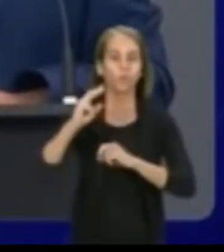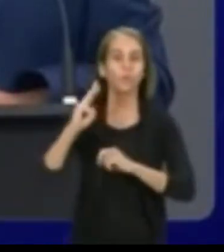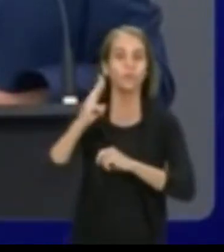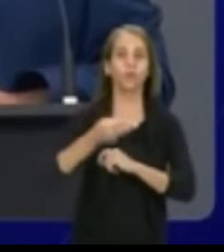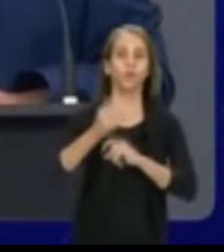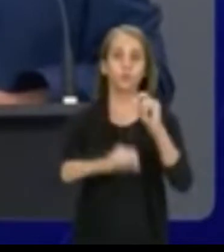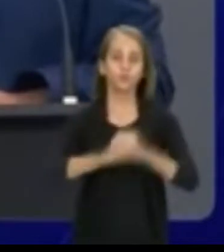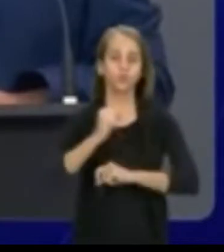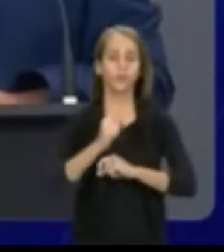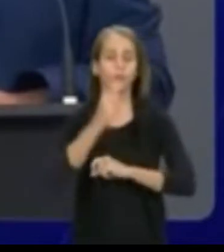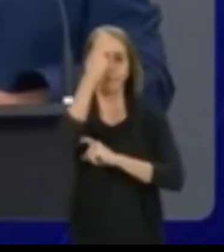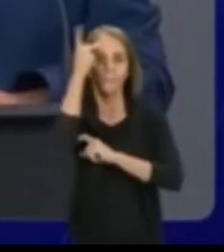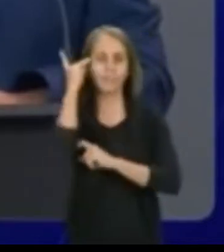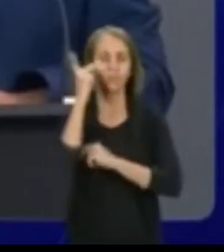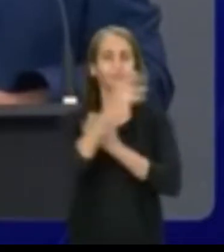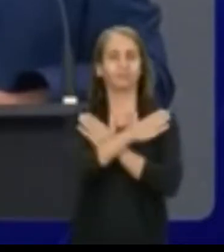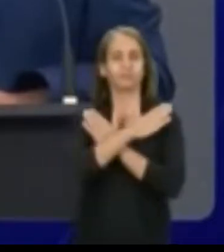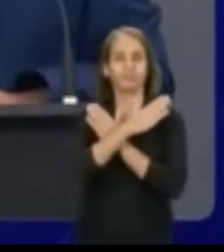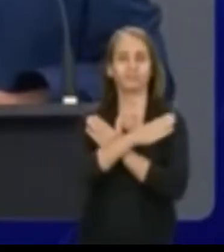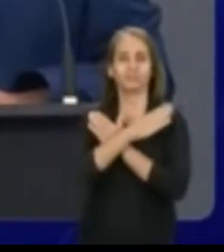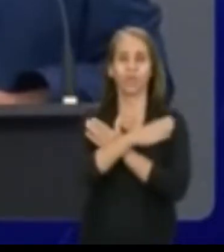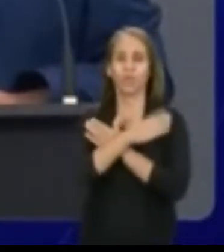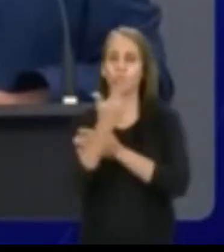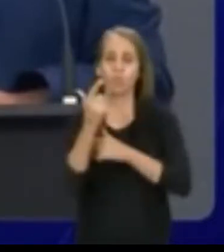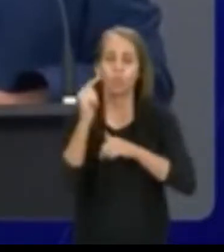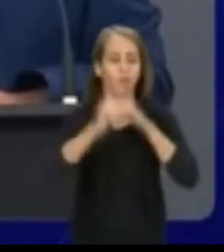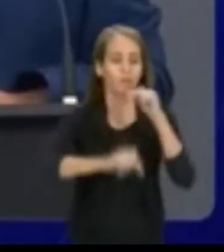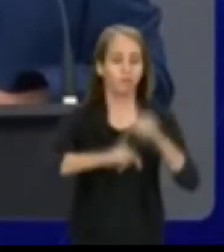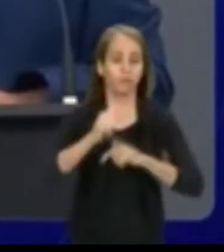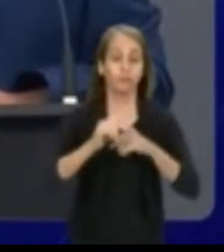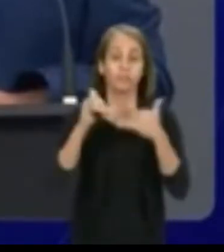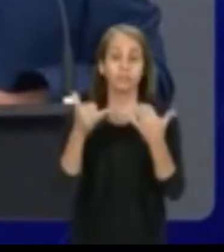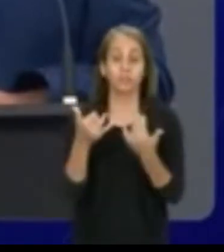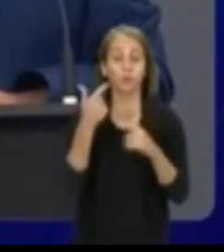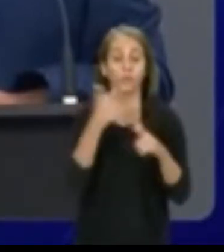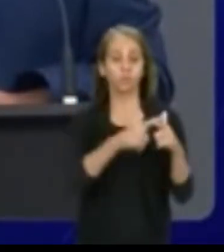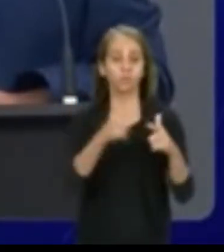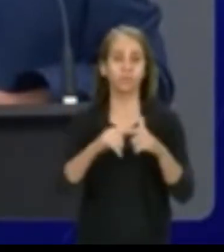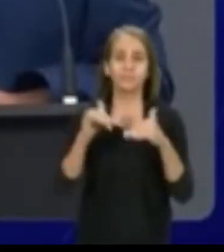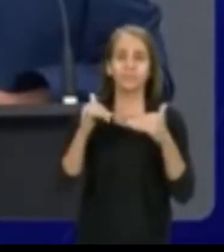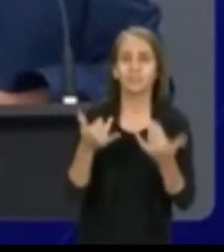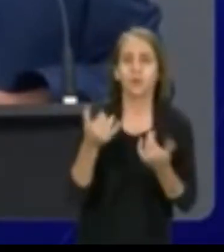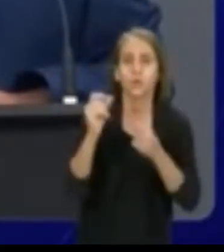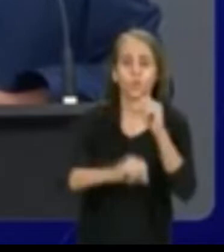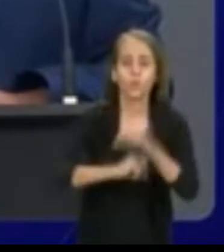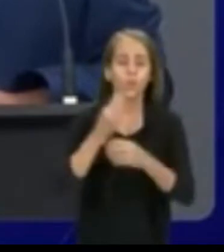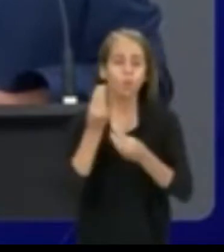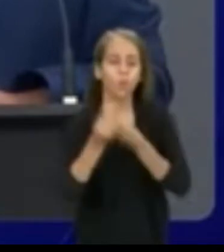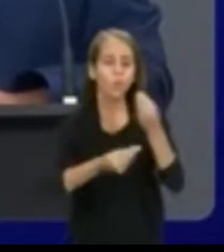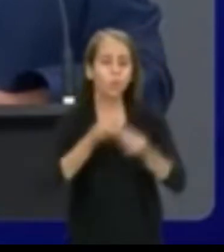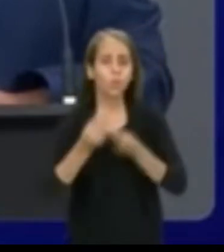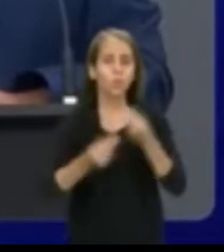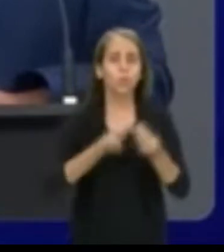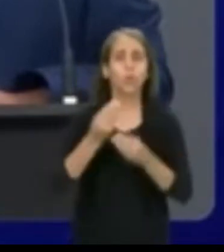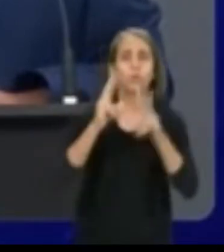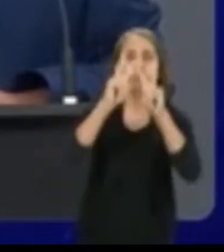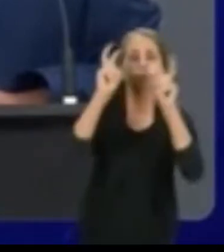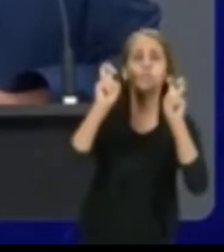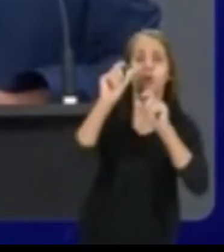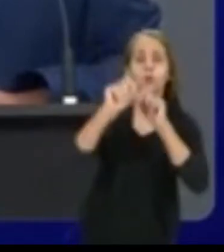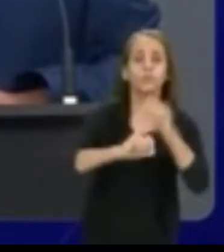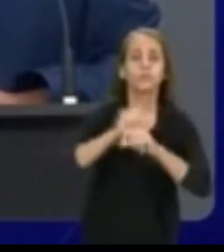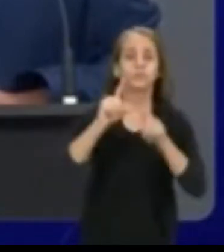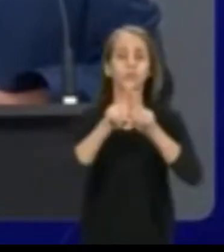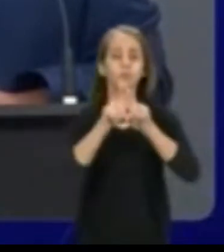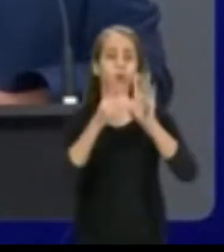desempregadas. Drama, um drama terrível. E eu gostaria muito de saber como é que você dialoga com isso na proposição